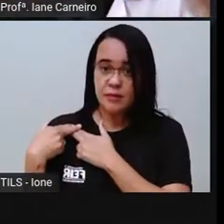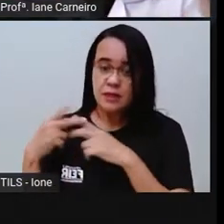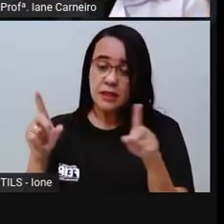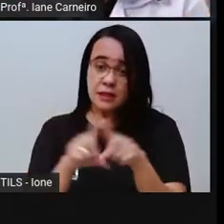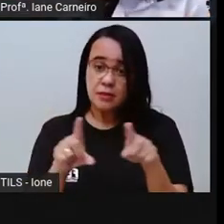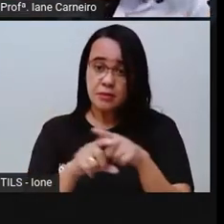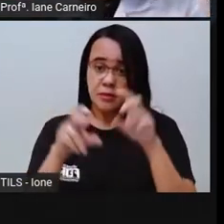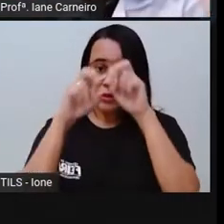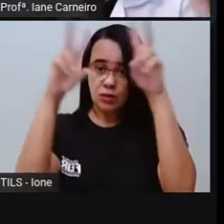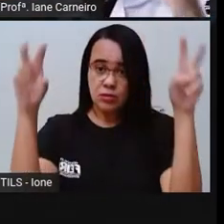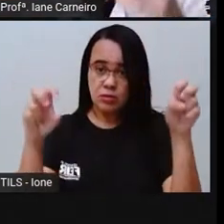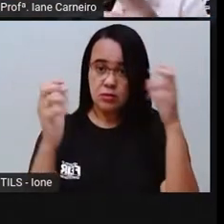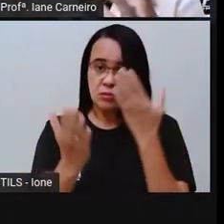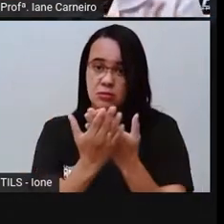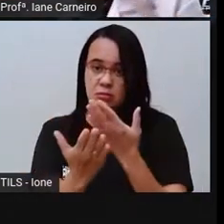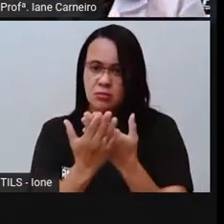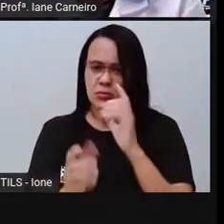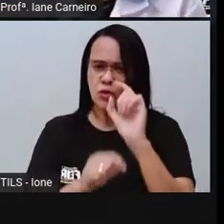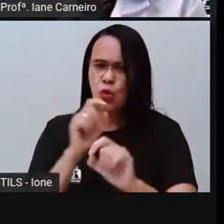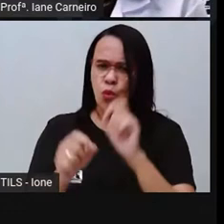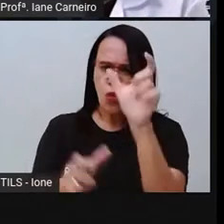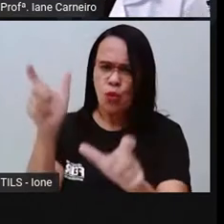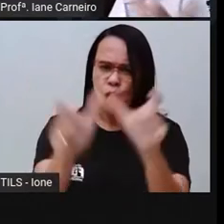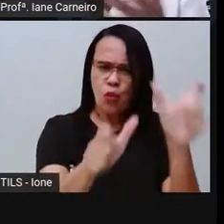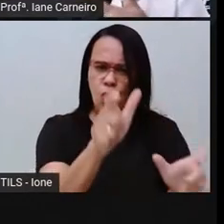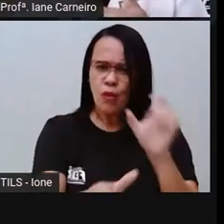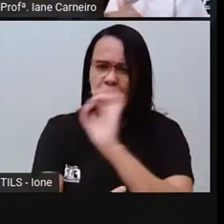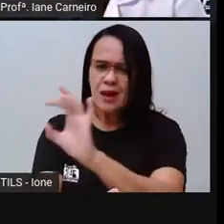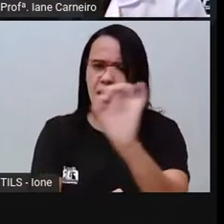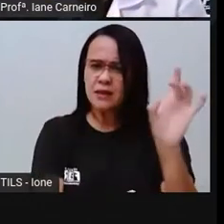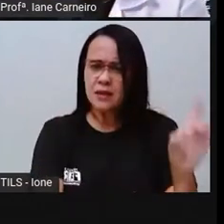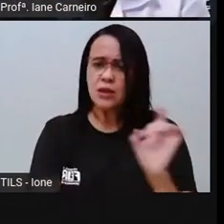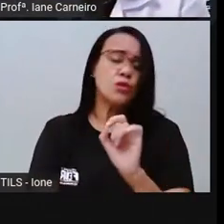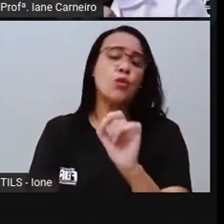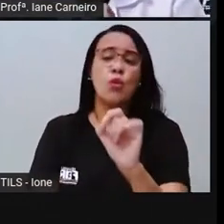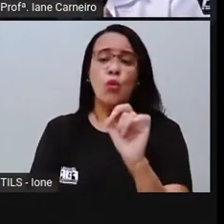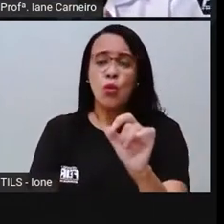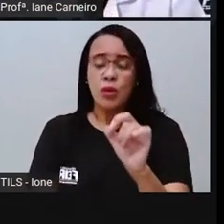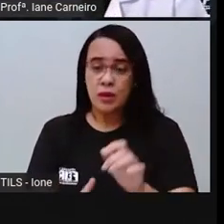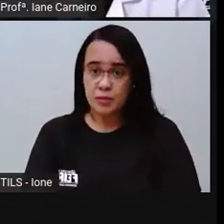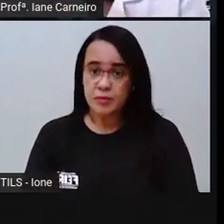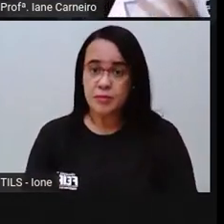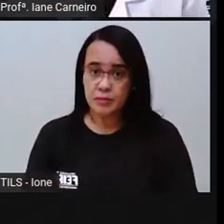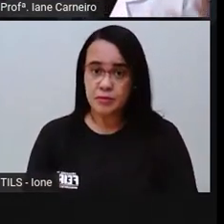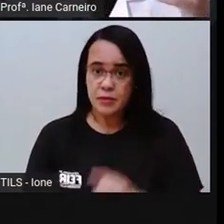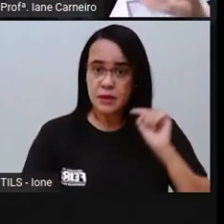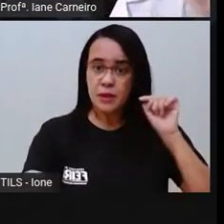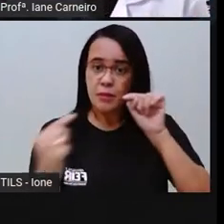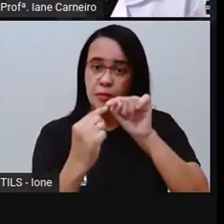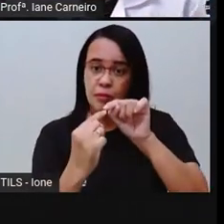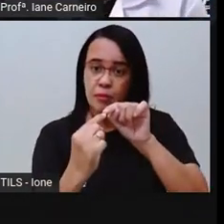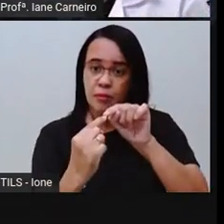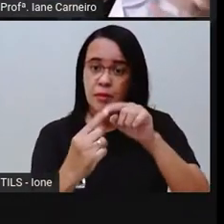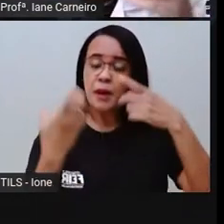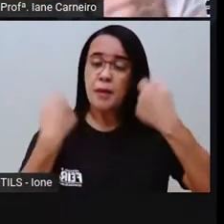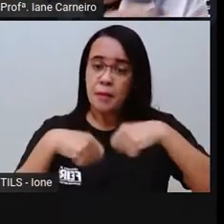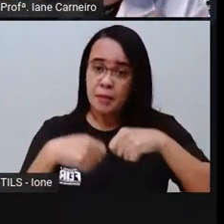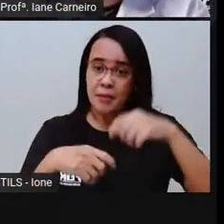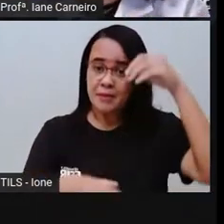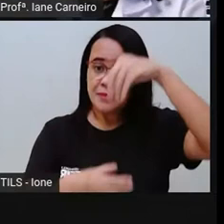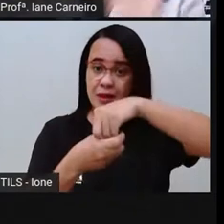responsabilidade e os papéis de cada um. Então como a Pro está trazendo aqui no objetivo, é o papel de cada um na